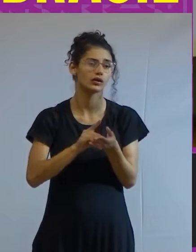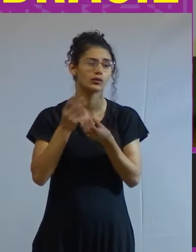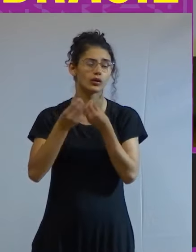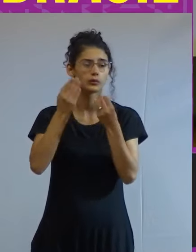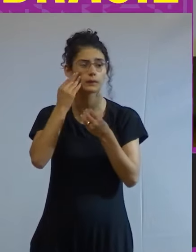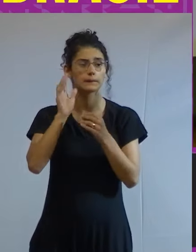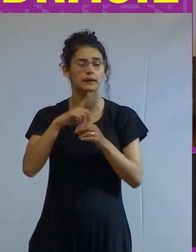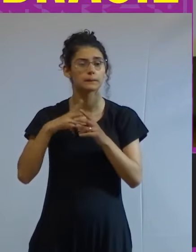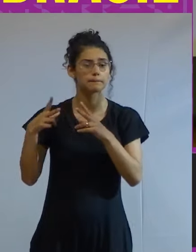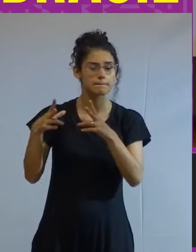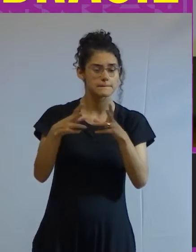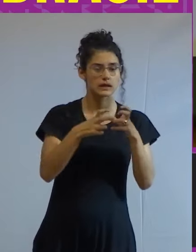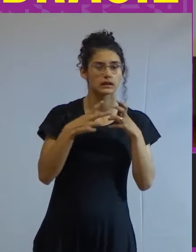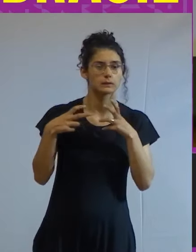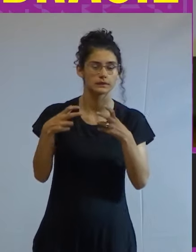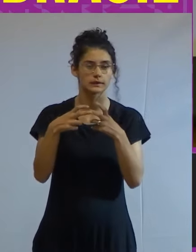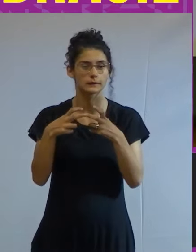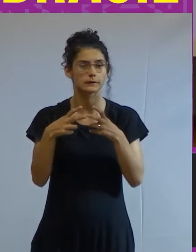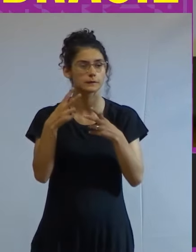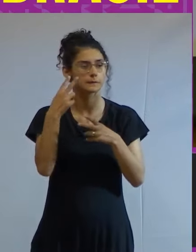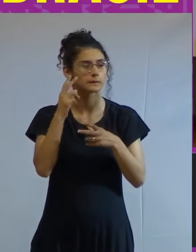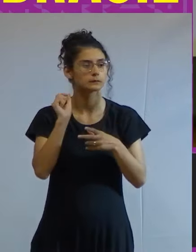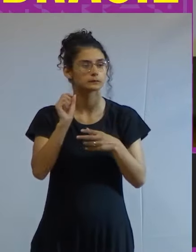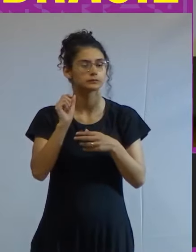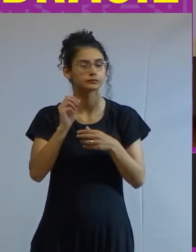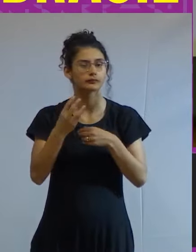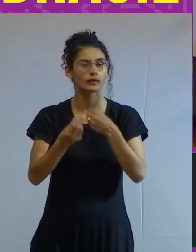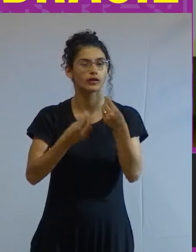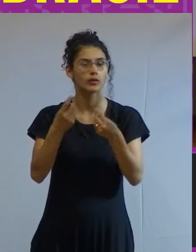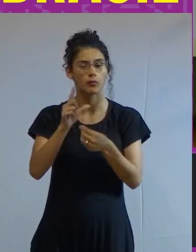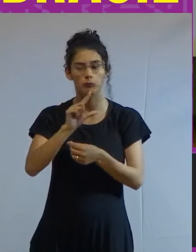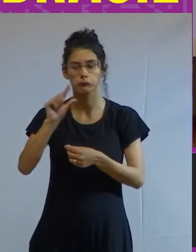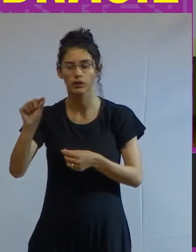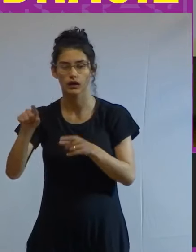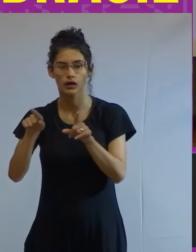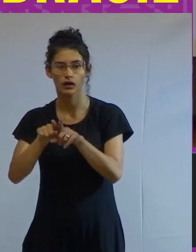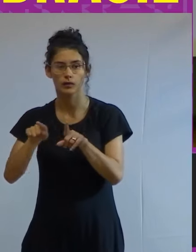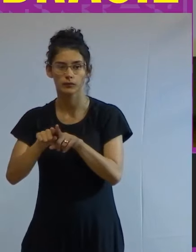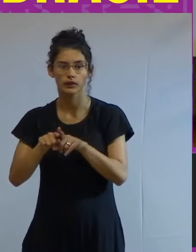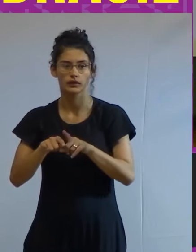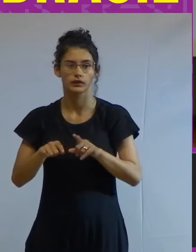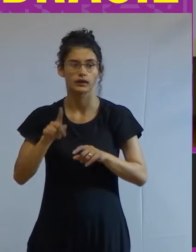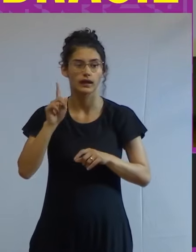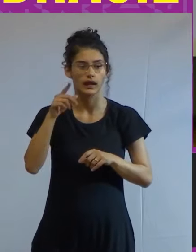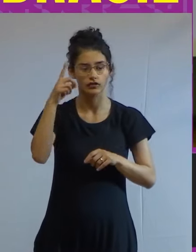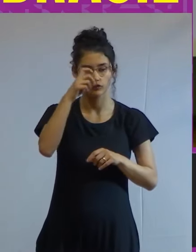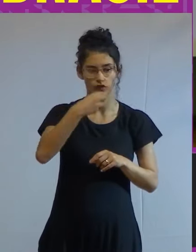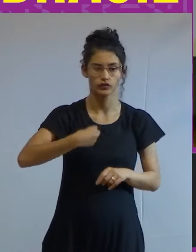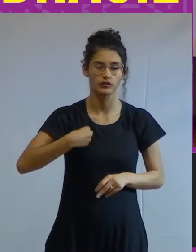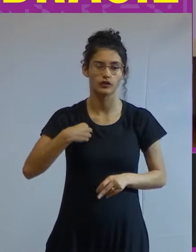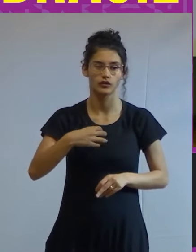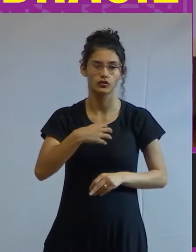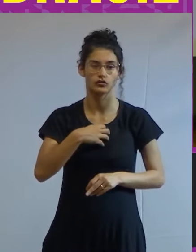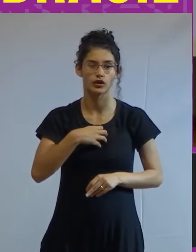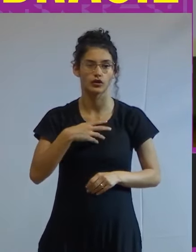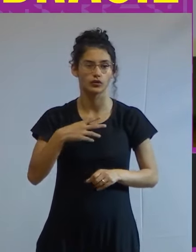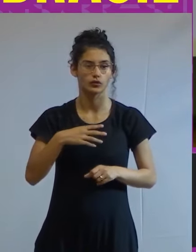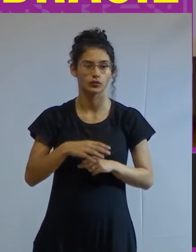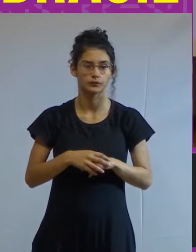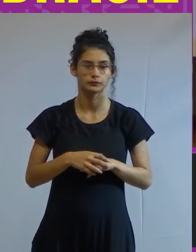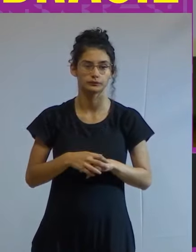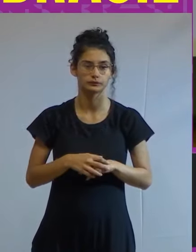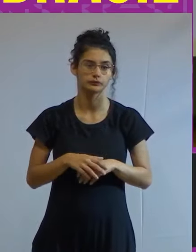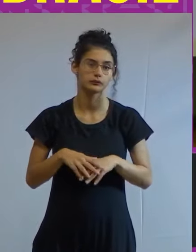saber mas tem uma perspectiva você olhar e falar assim olha se for por aqui é duro viver com camisa de força política